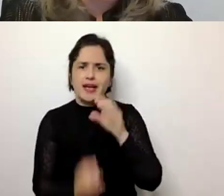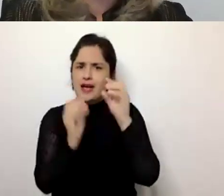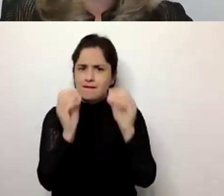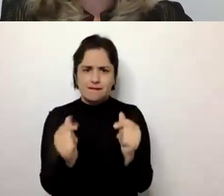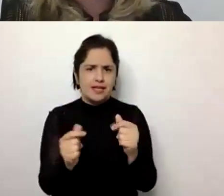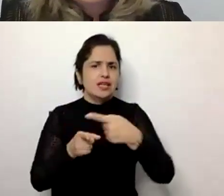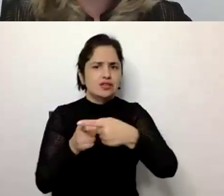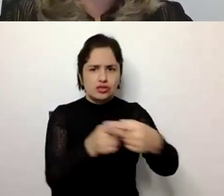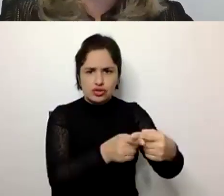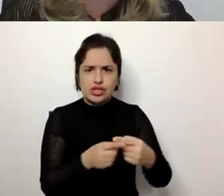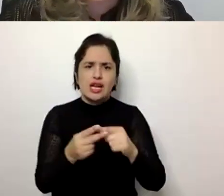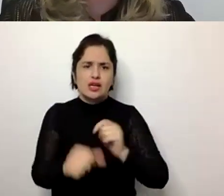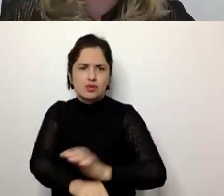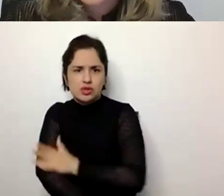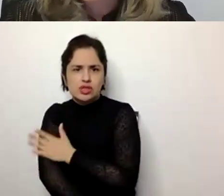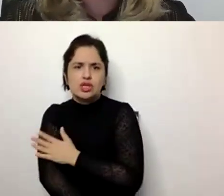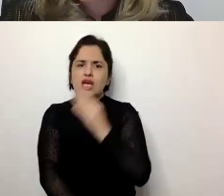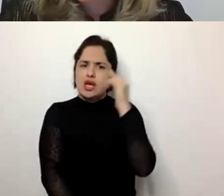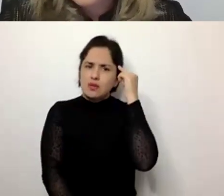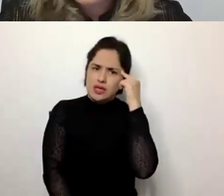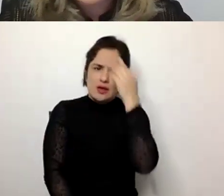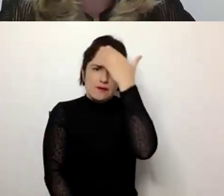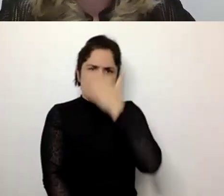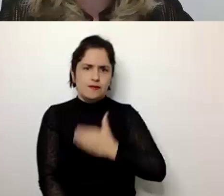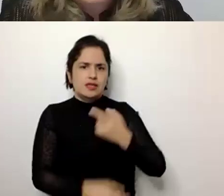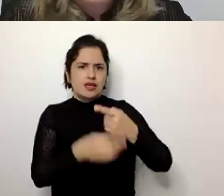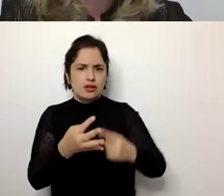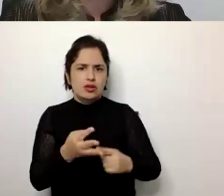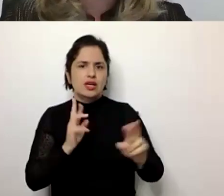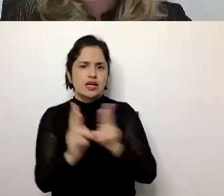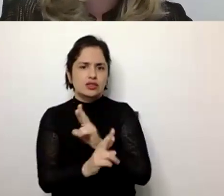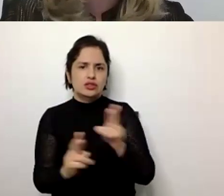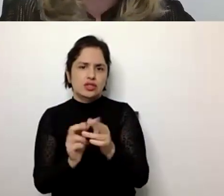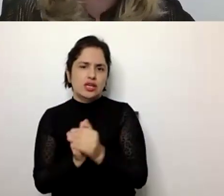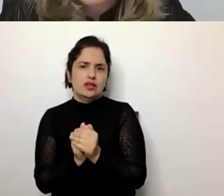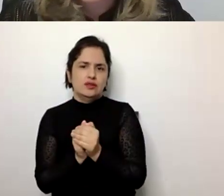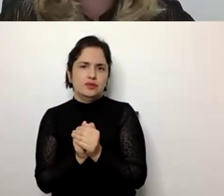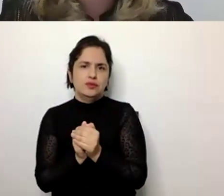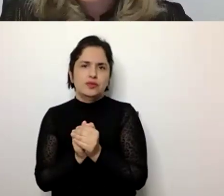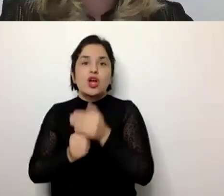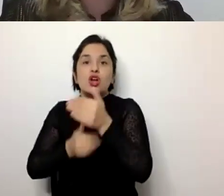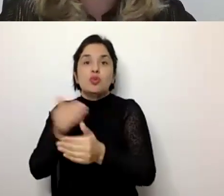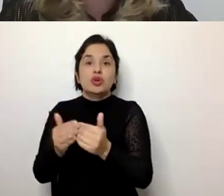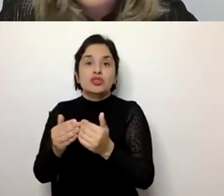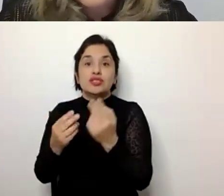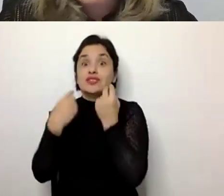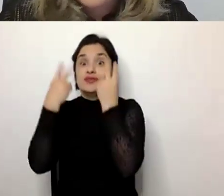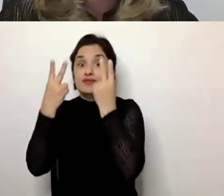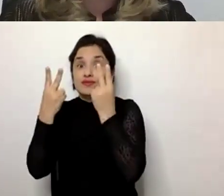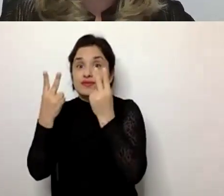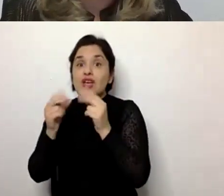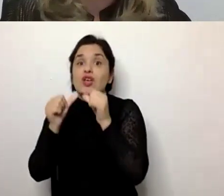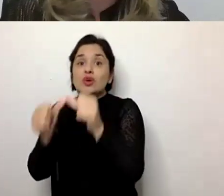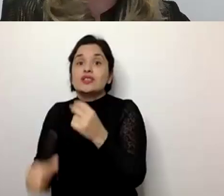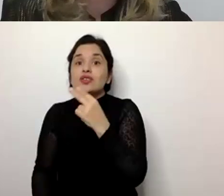sociais, emocionais, cognitivas, físicas, entre outros, vai contribuir com o processo de maior longevidade.